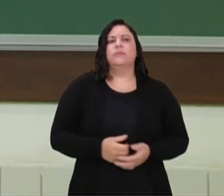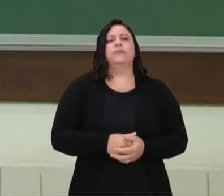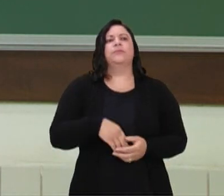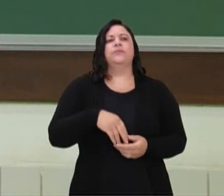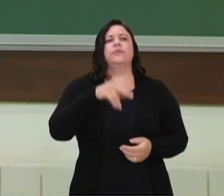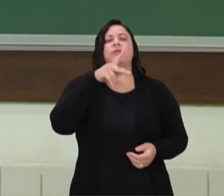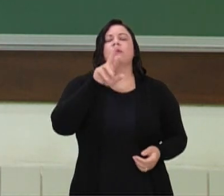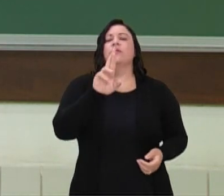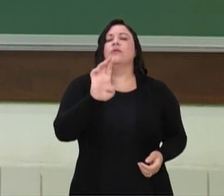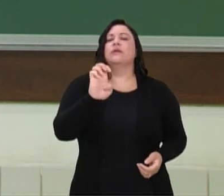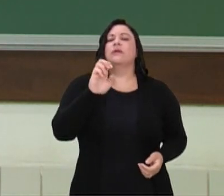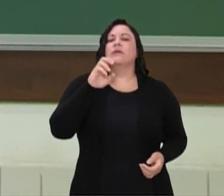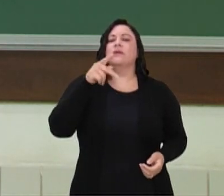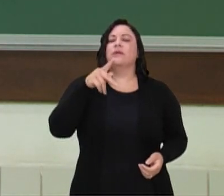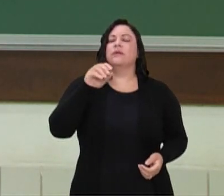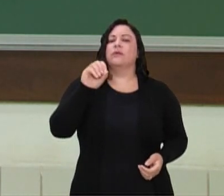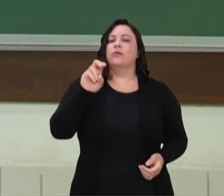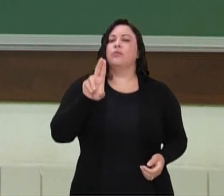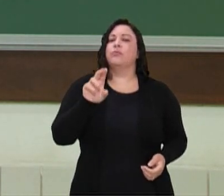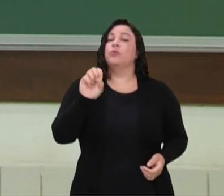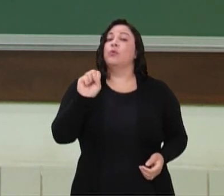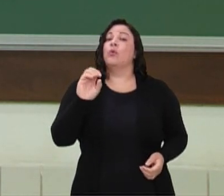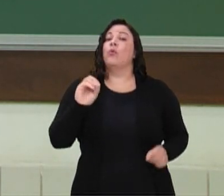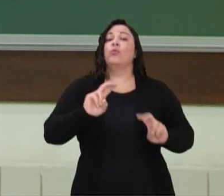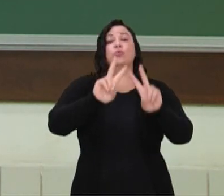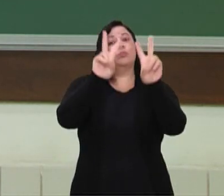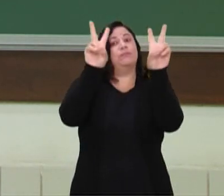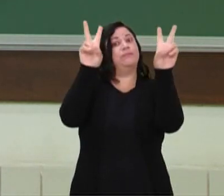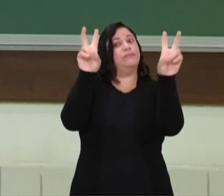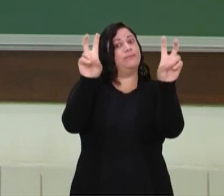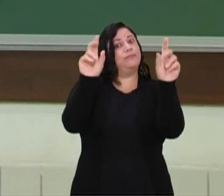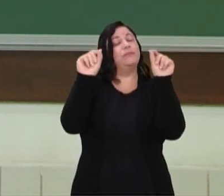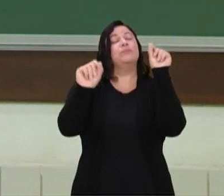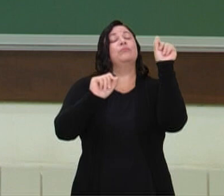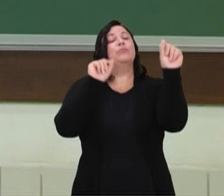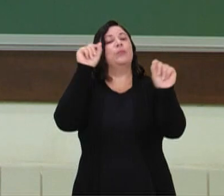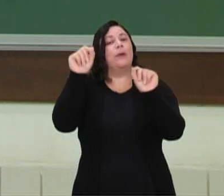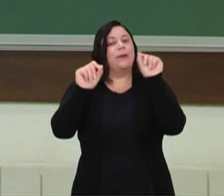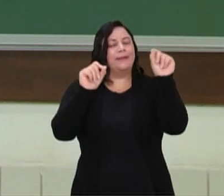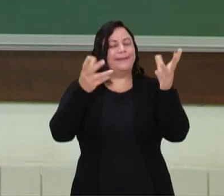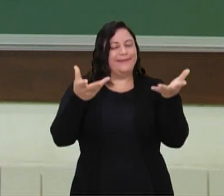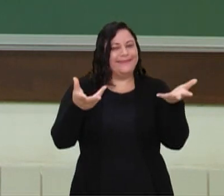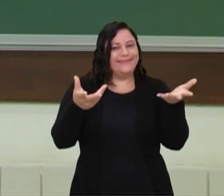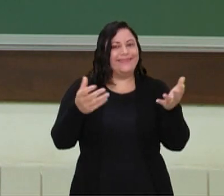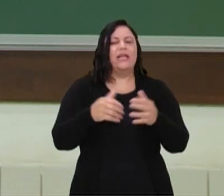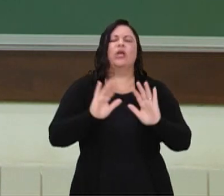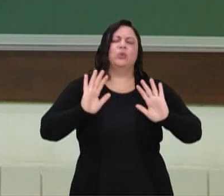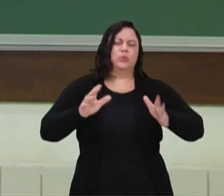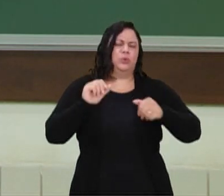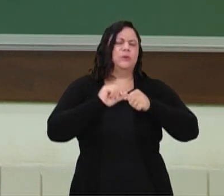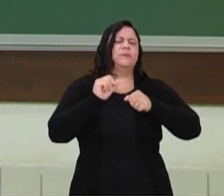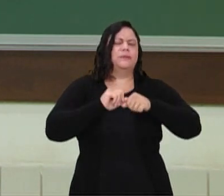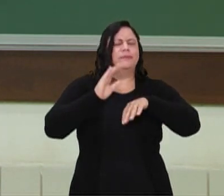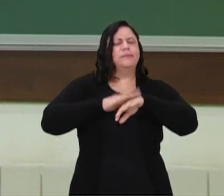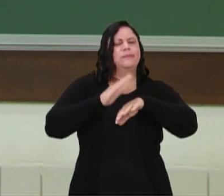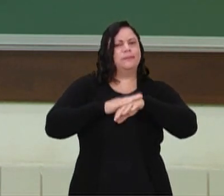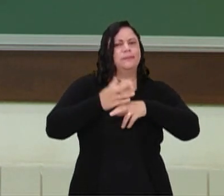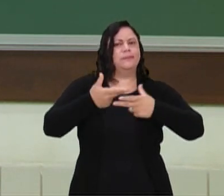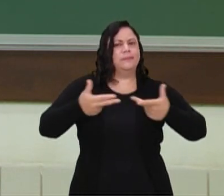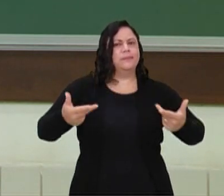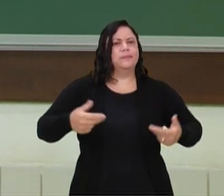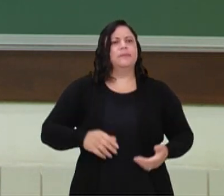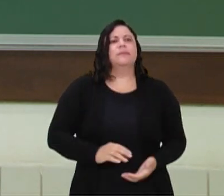cardíaca em repouso. Eu brinco entre aspas, né? Porque não é bem repouso, porque a gente já fez bastante coisa durante o dia.